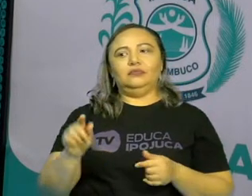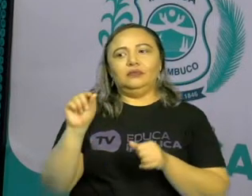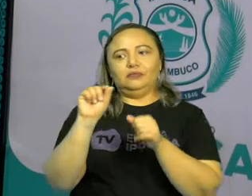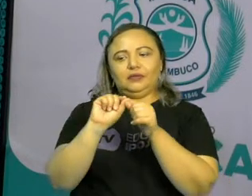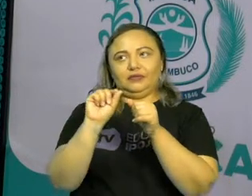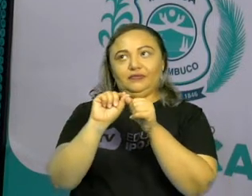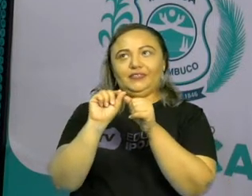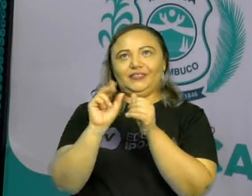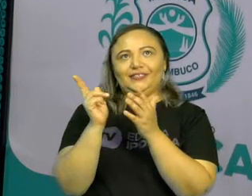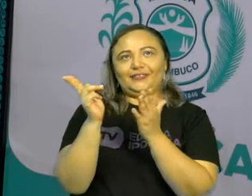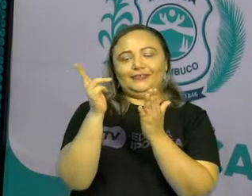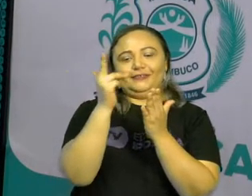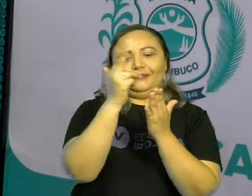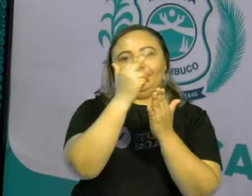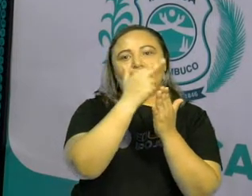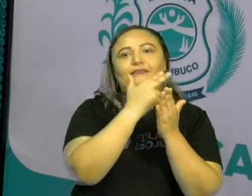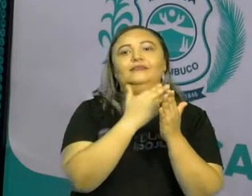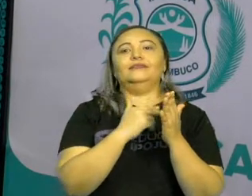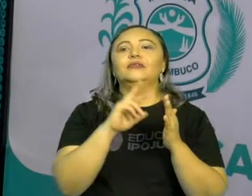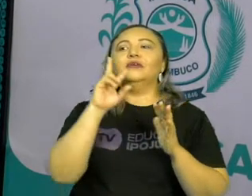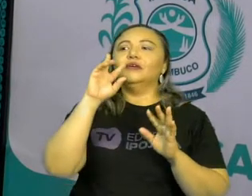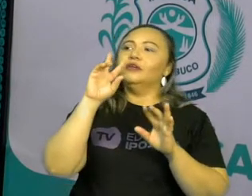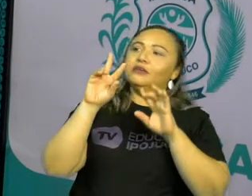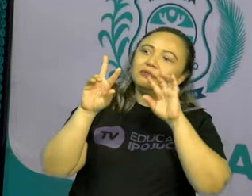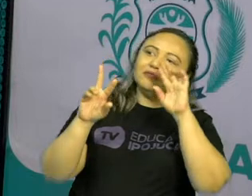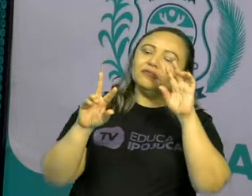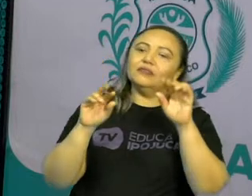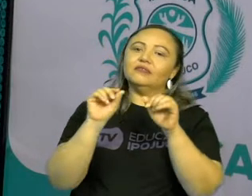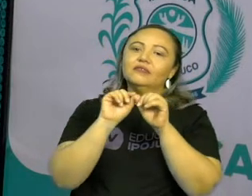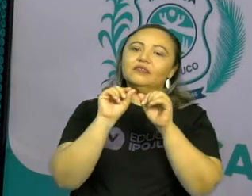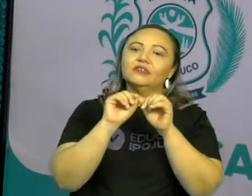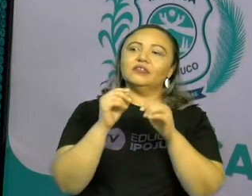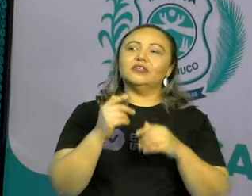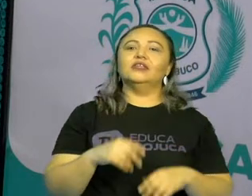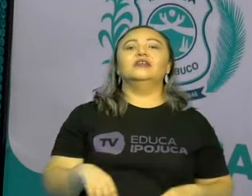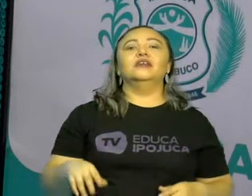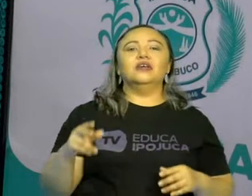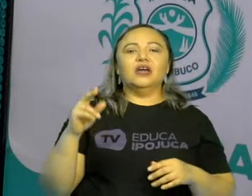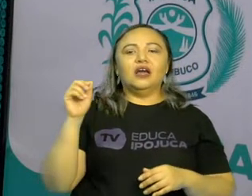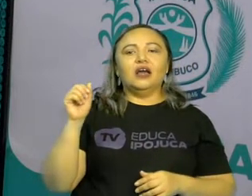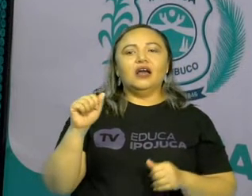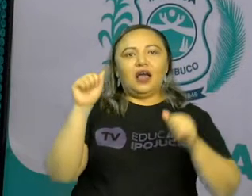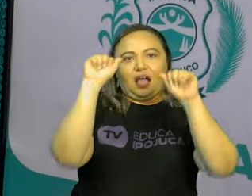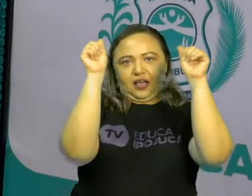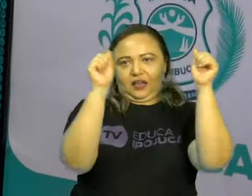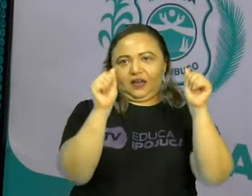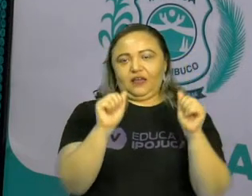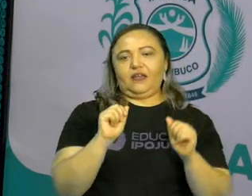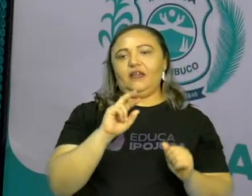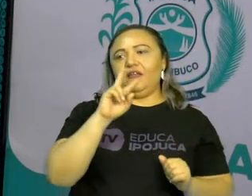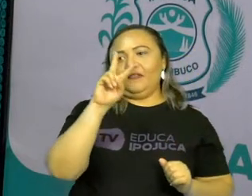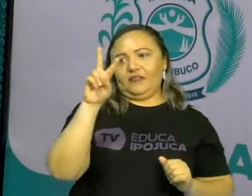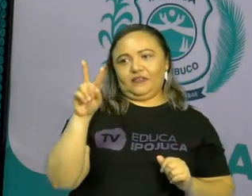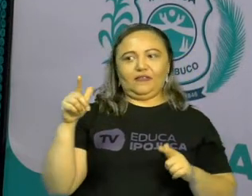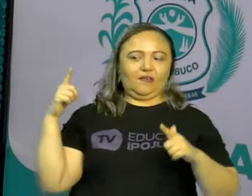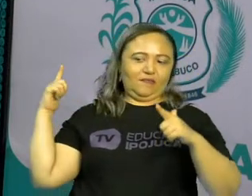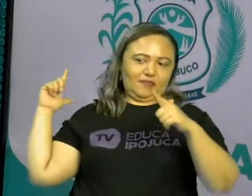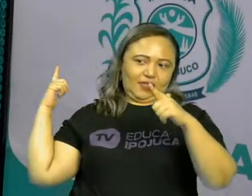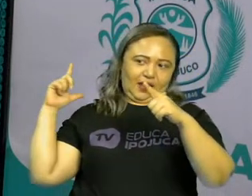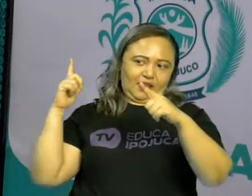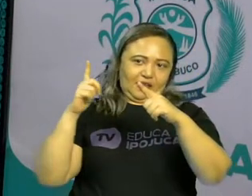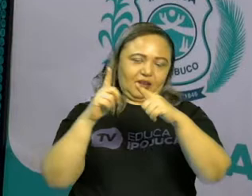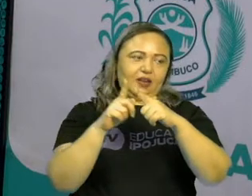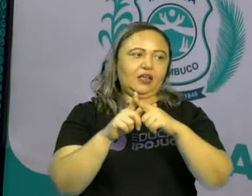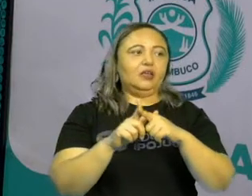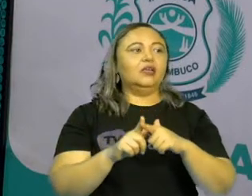para desempenhar, para desenvolver a arte visual tradicional. Já na